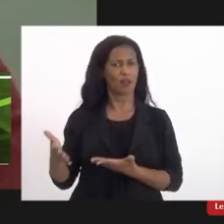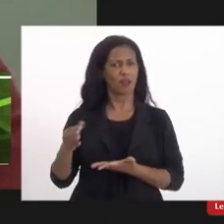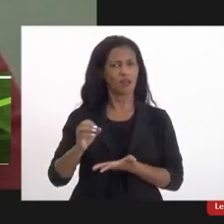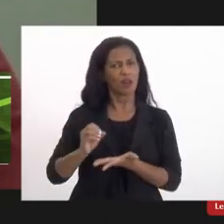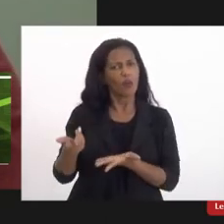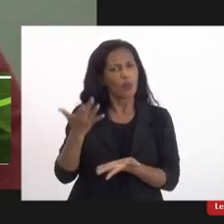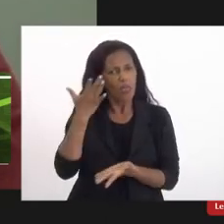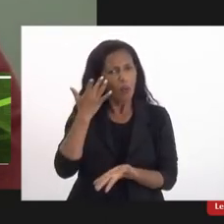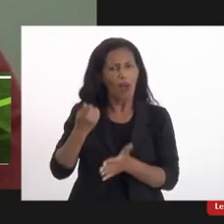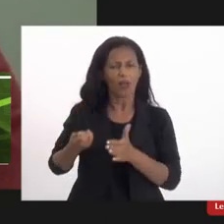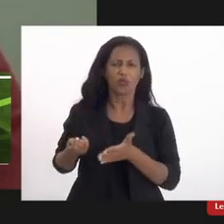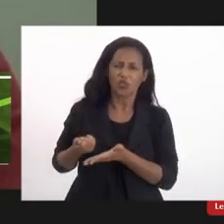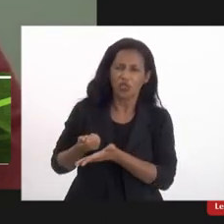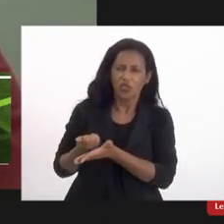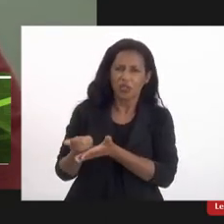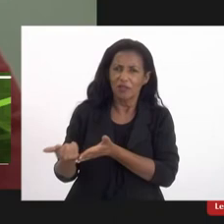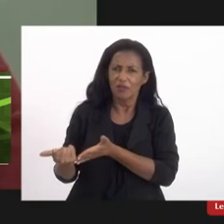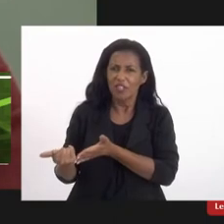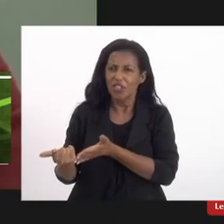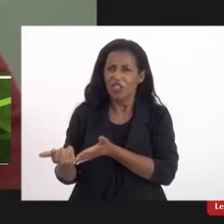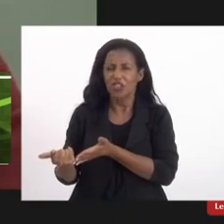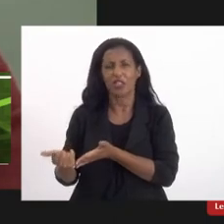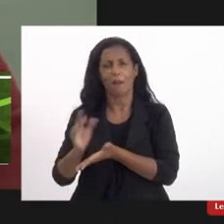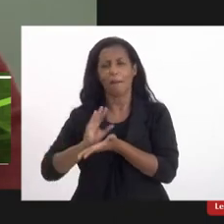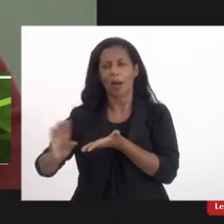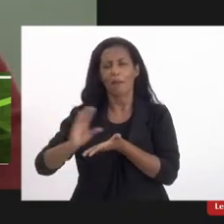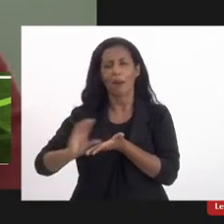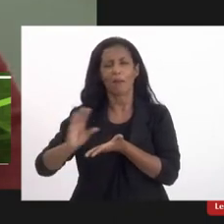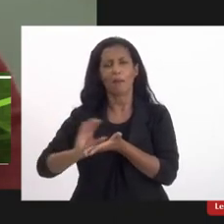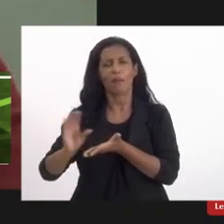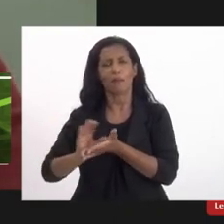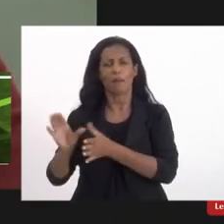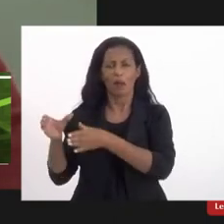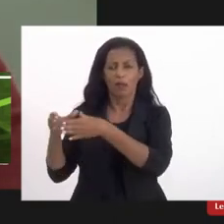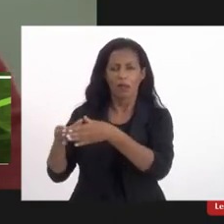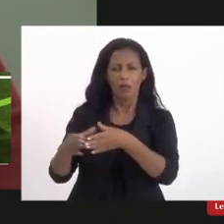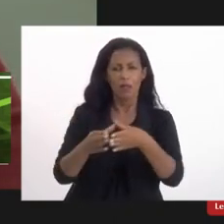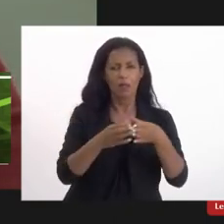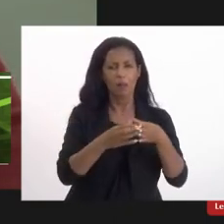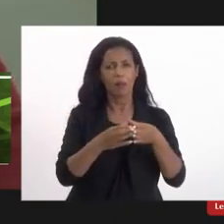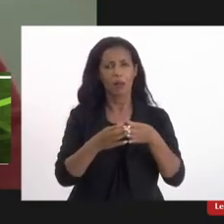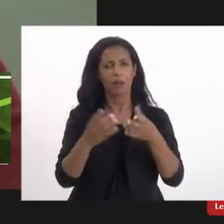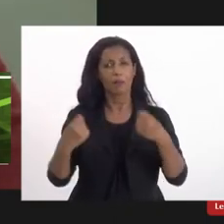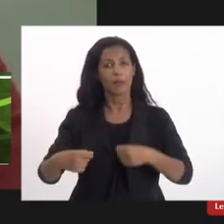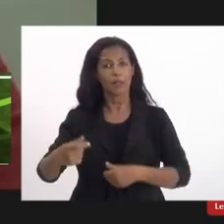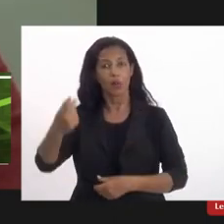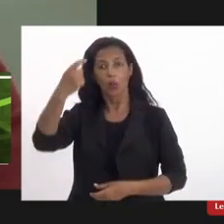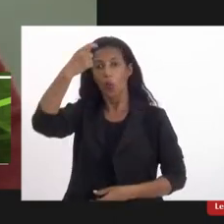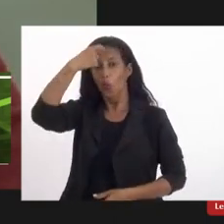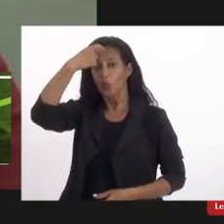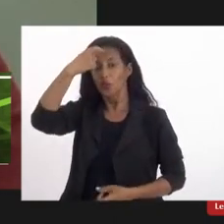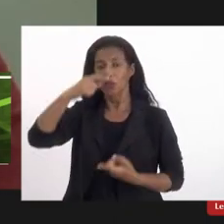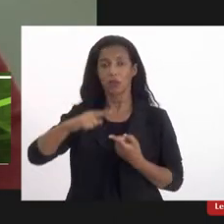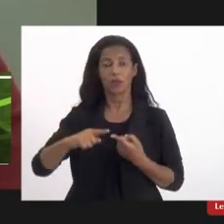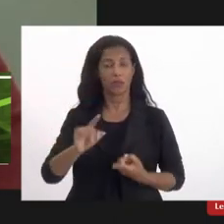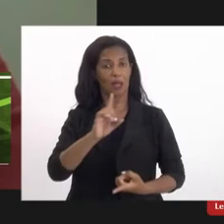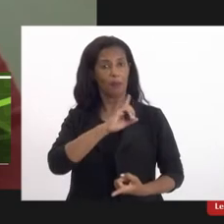campanhas sobretudo, não adianta se nós não conscientizarmos a polícia,